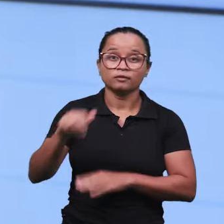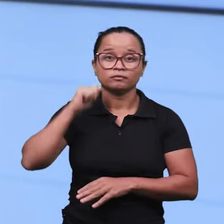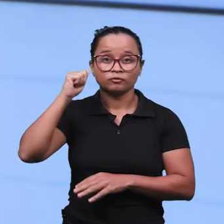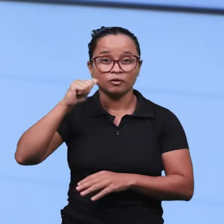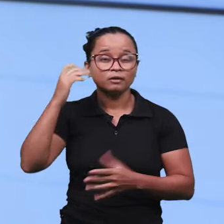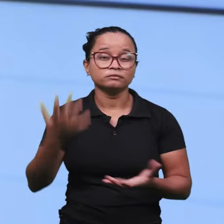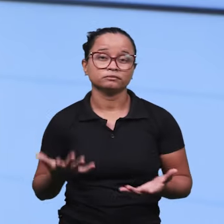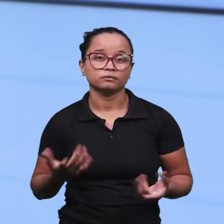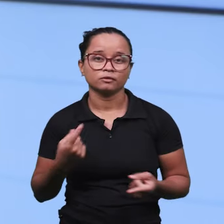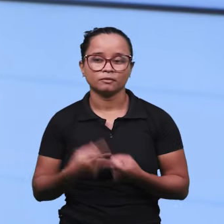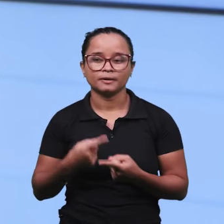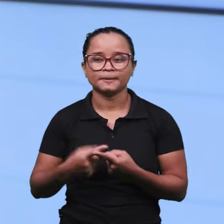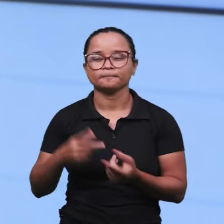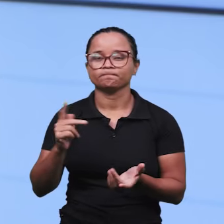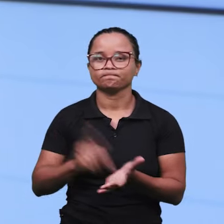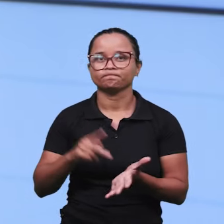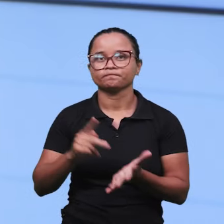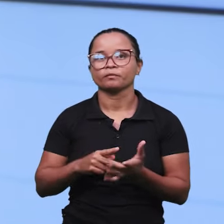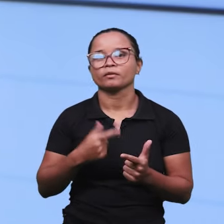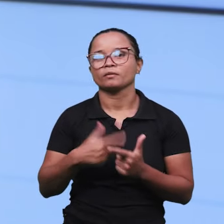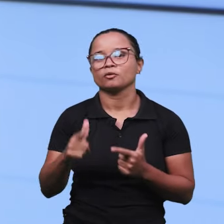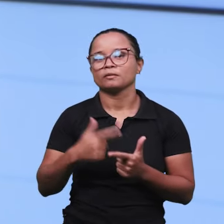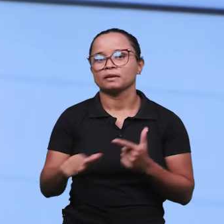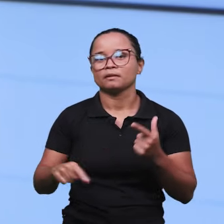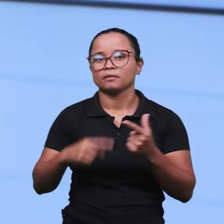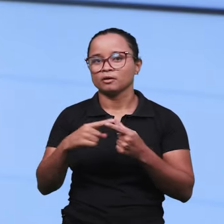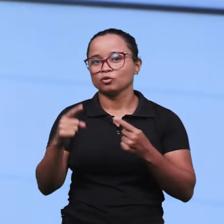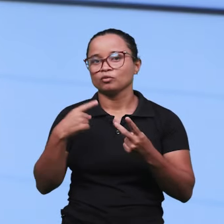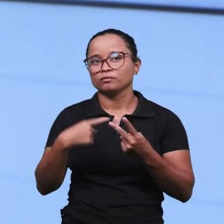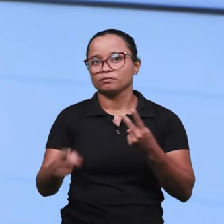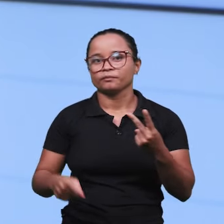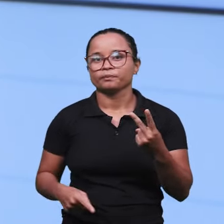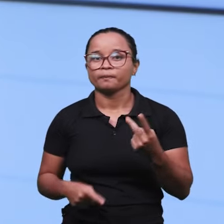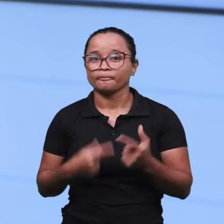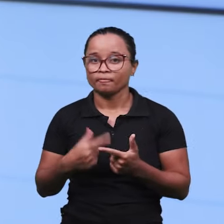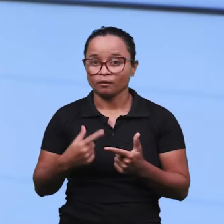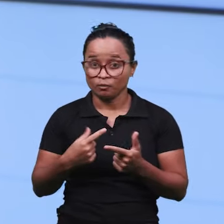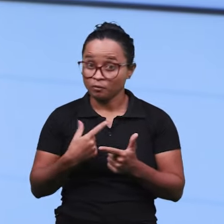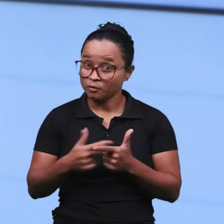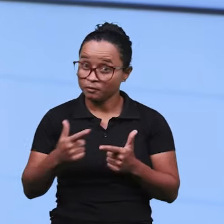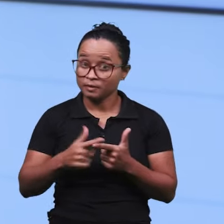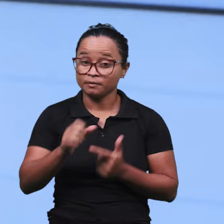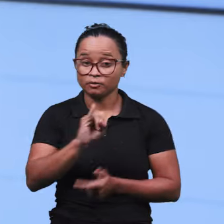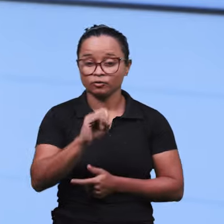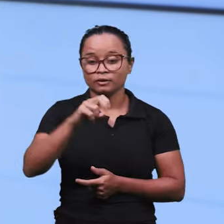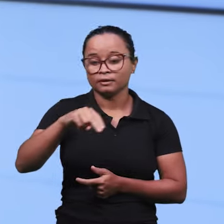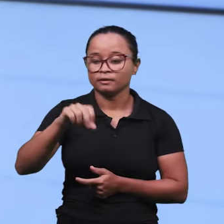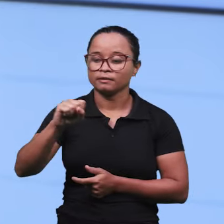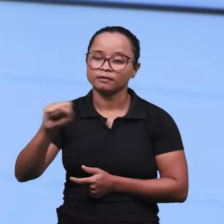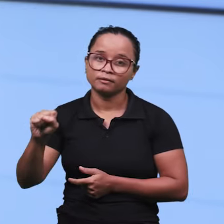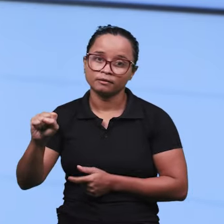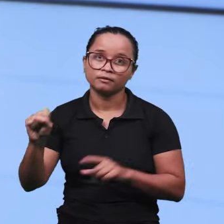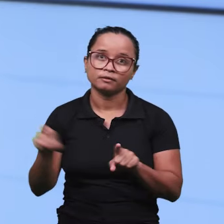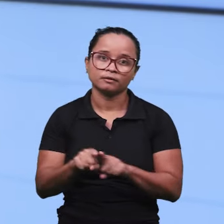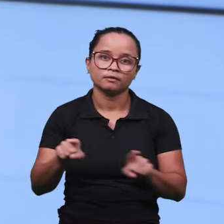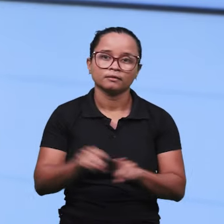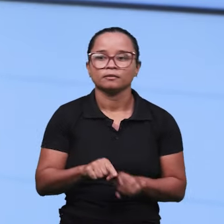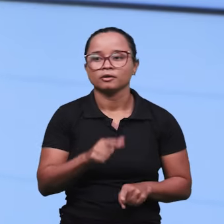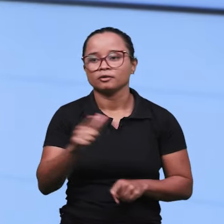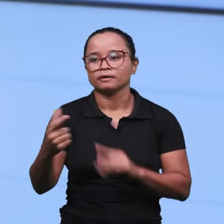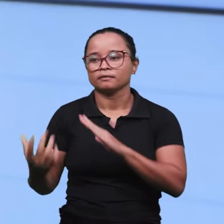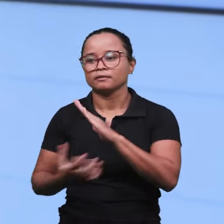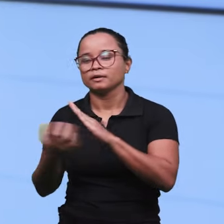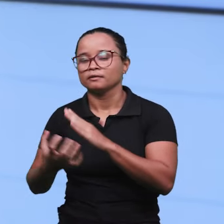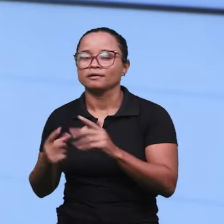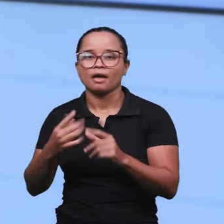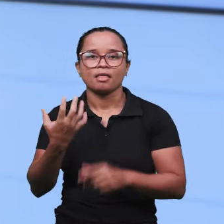existe, na verdade, dois problemas. O problema com a previdência, o INSS, e também o problema com o seu empregador que não